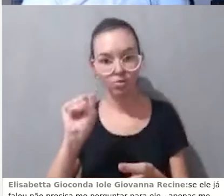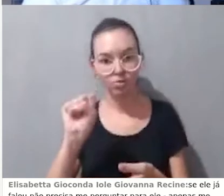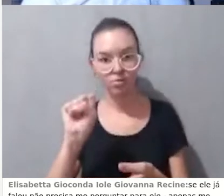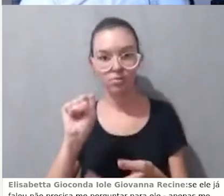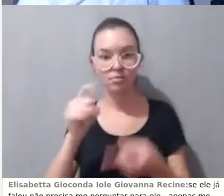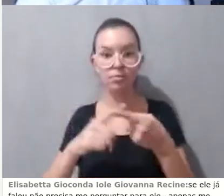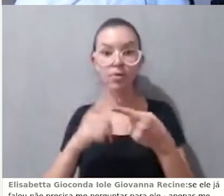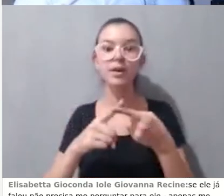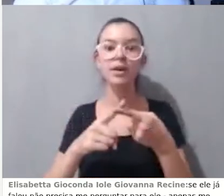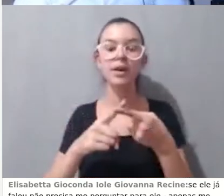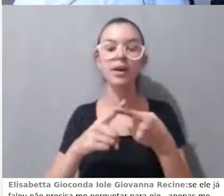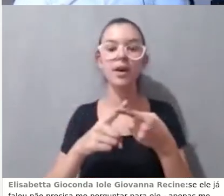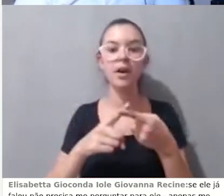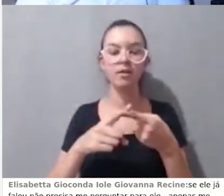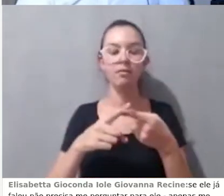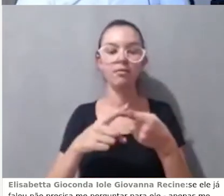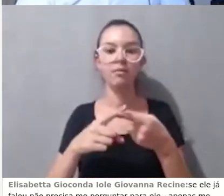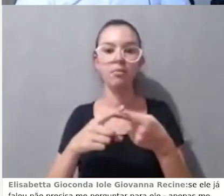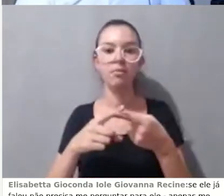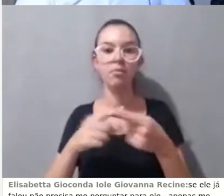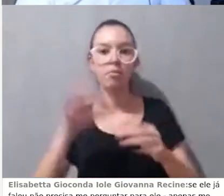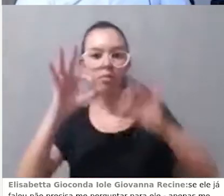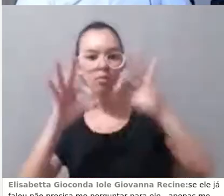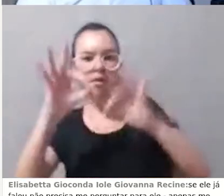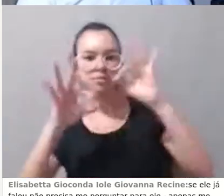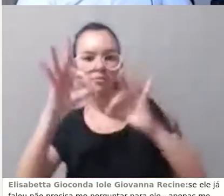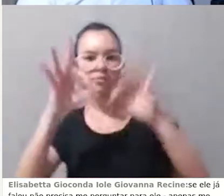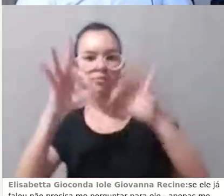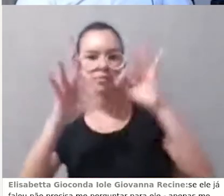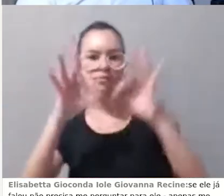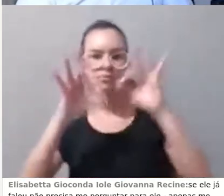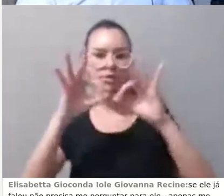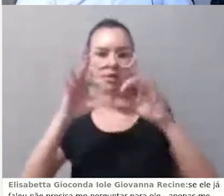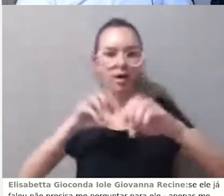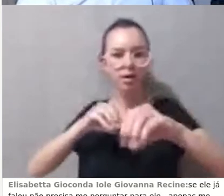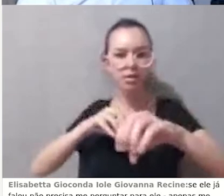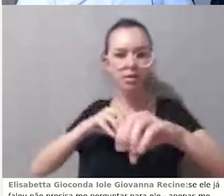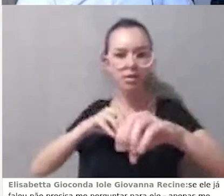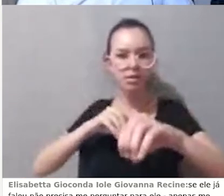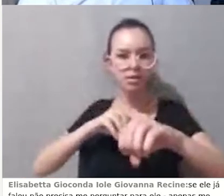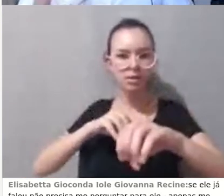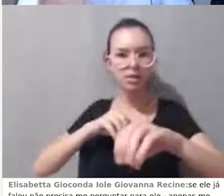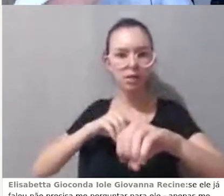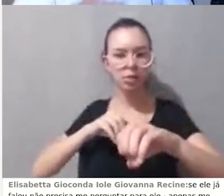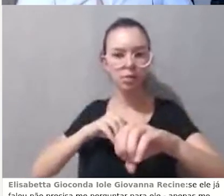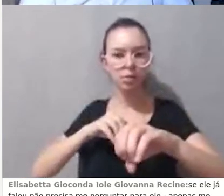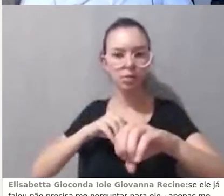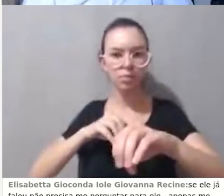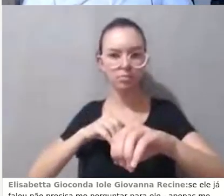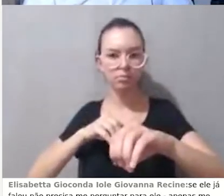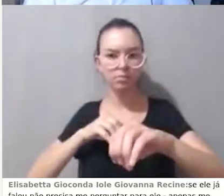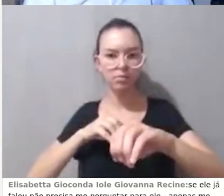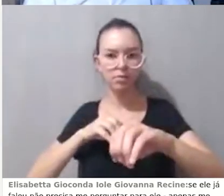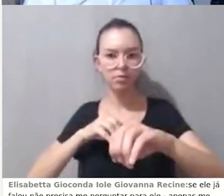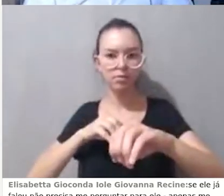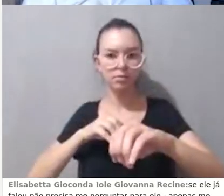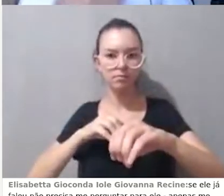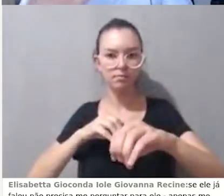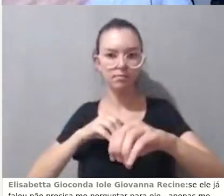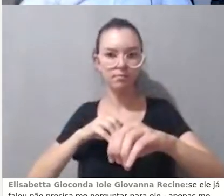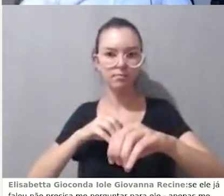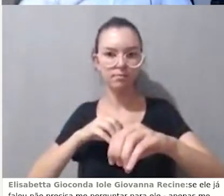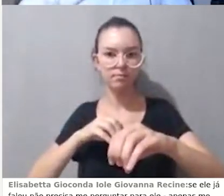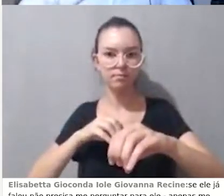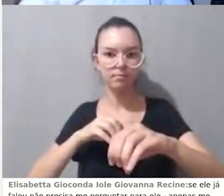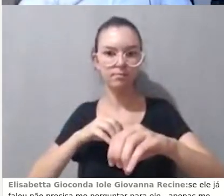personalizar um ensino, uma forma de ensino que coloque uma barreira entre o contato do